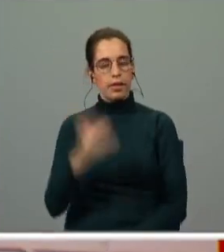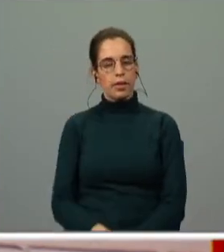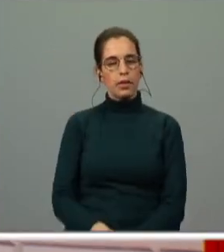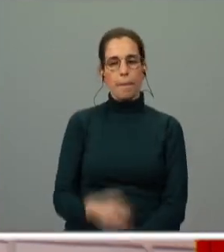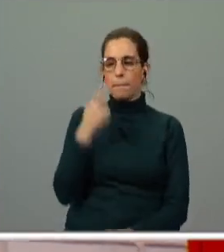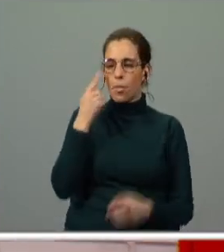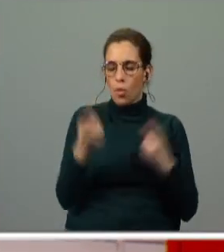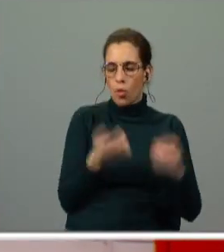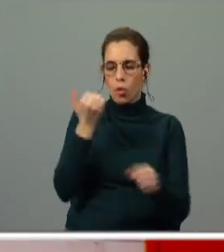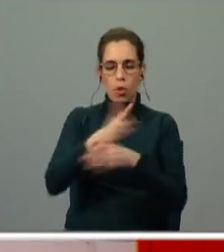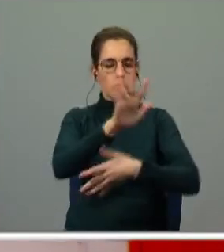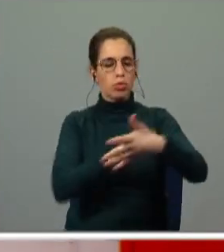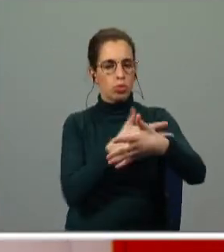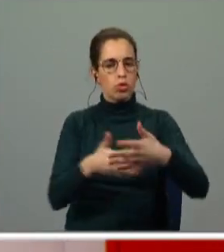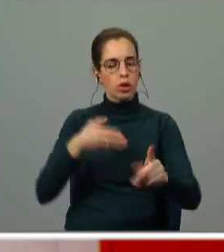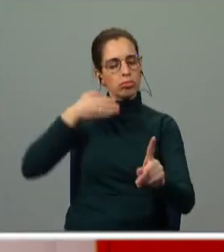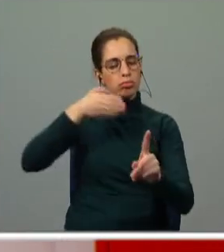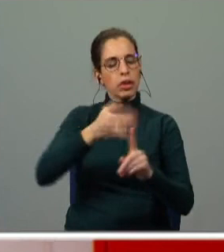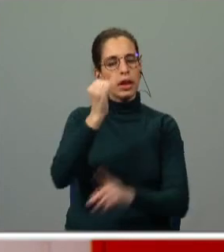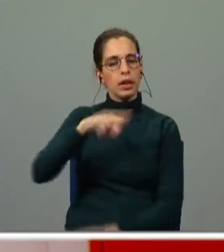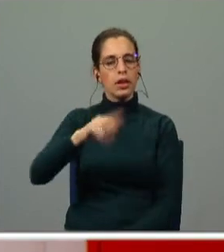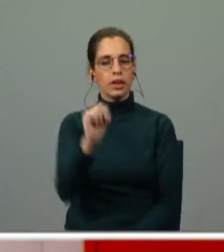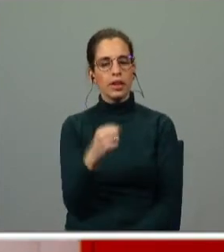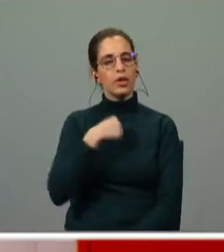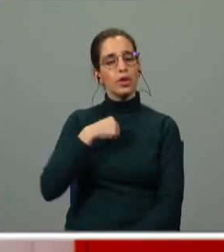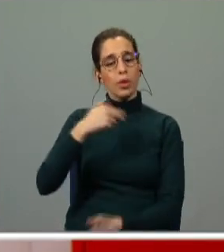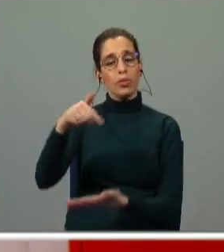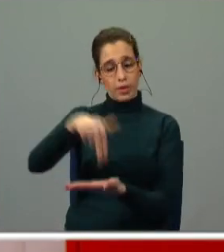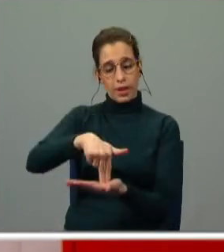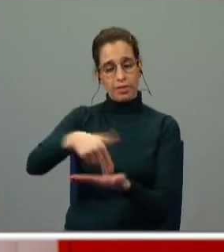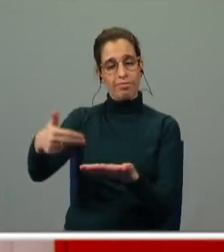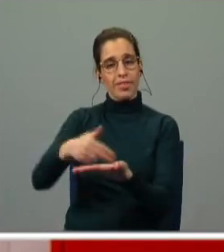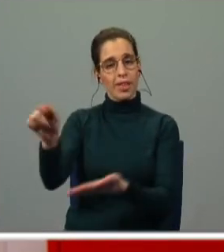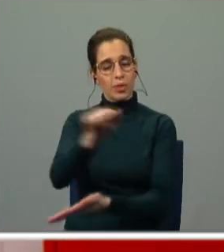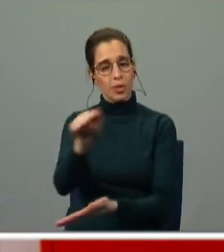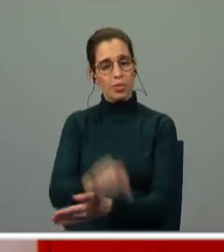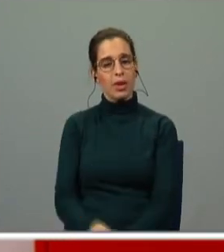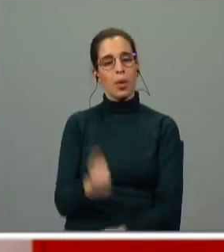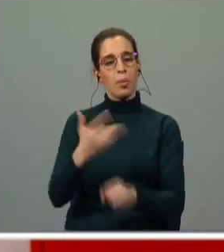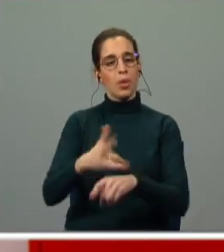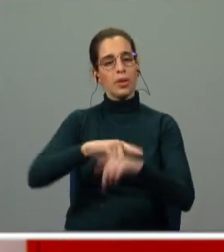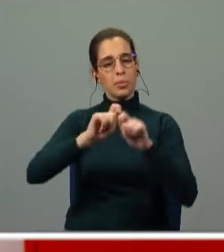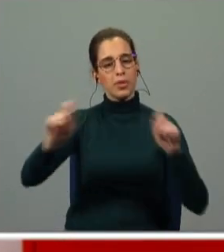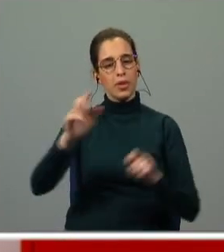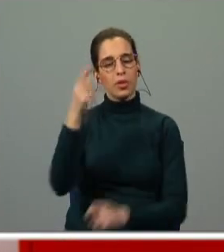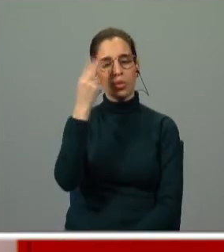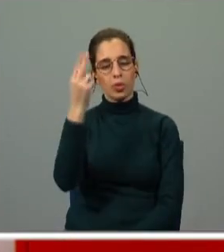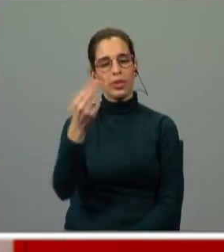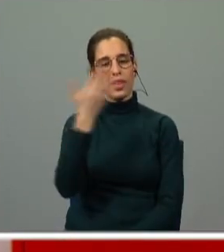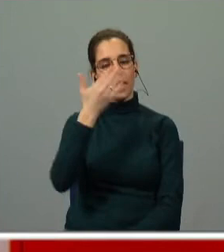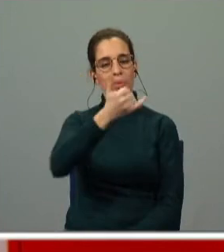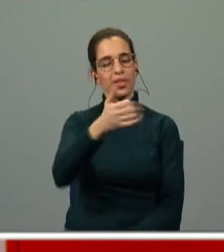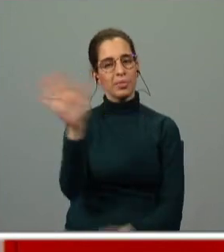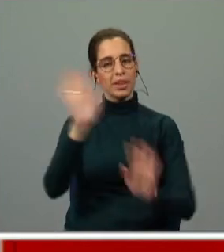procura outros poemas dedicados a Inês e eu fico por cá à tua espera para o novo episódio dos Lusíadas na próxima emissão